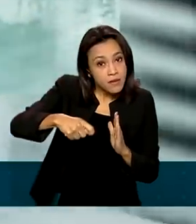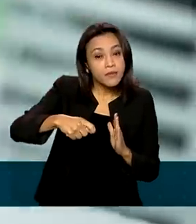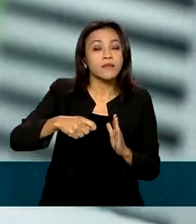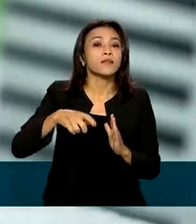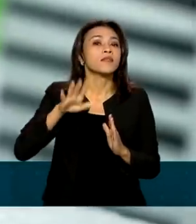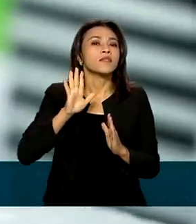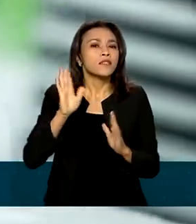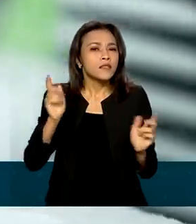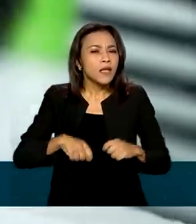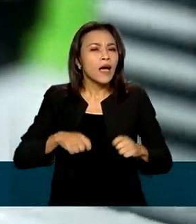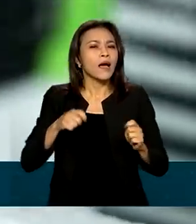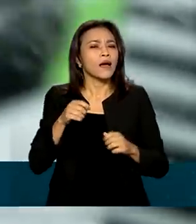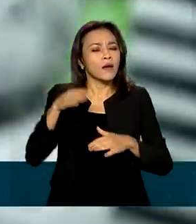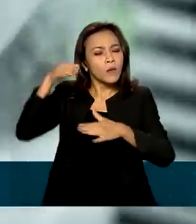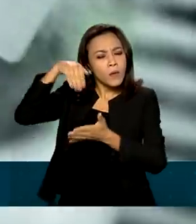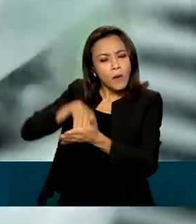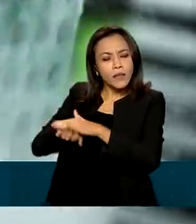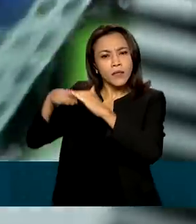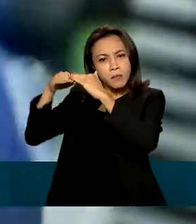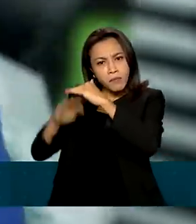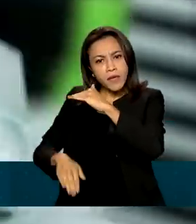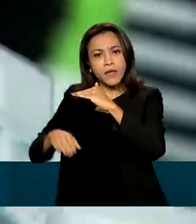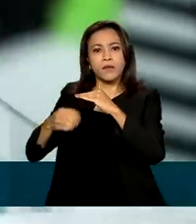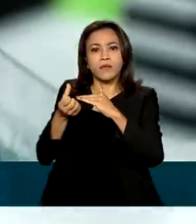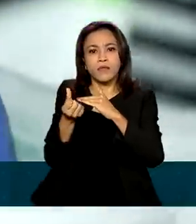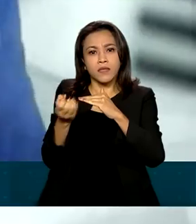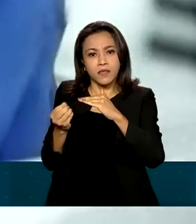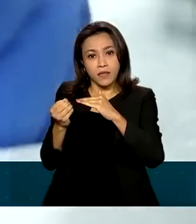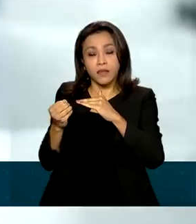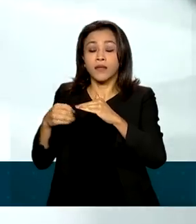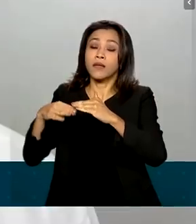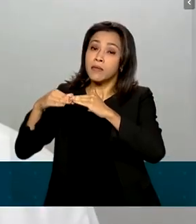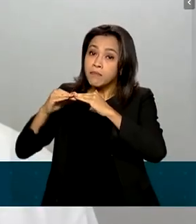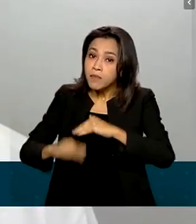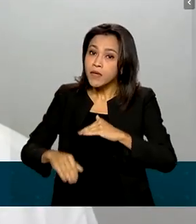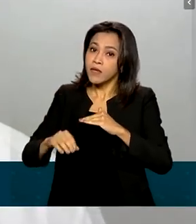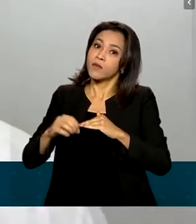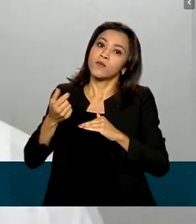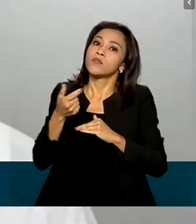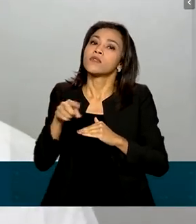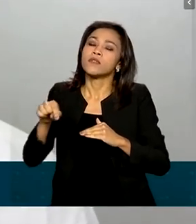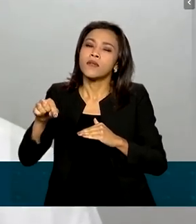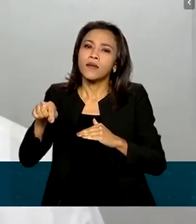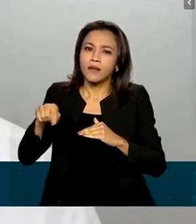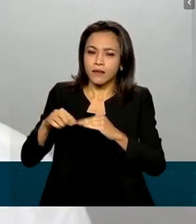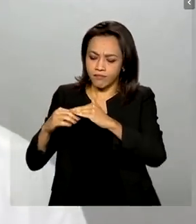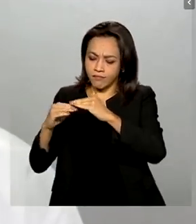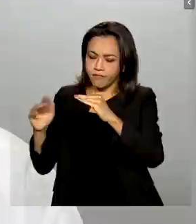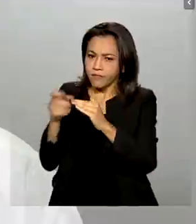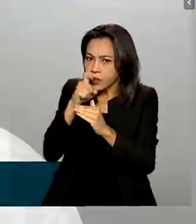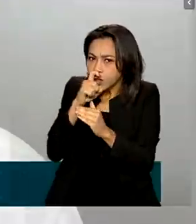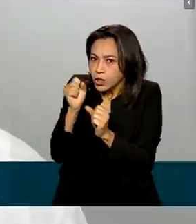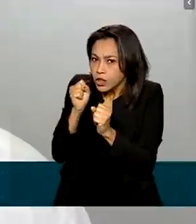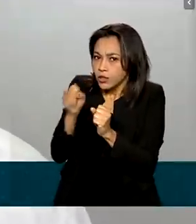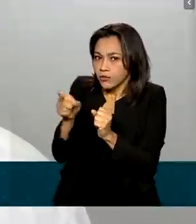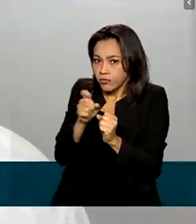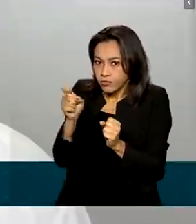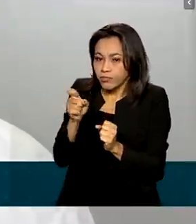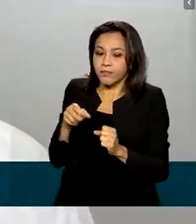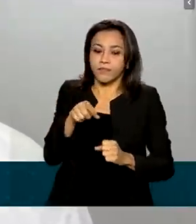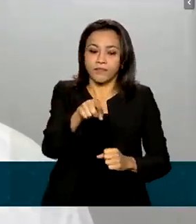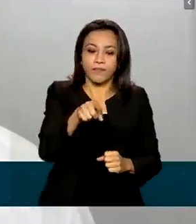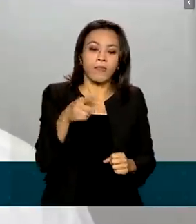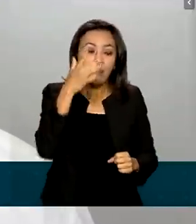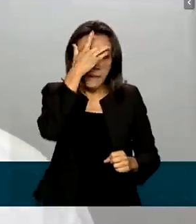conservada entre menos 60 e menos 40 graus Celsius. Ela é usada pra profilaxia pós-exposição, ou seja, aquela